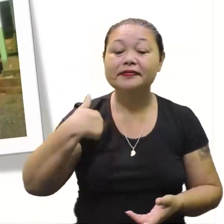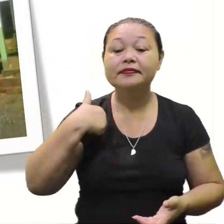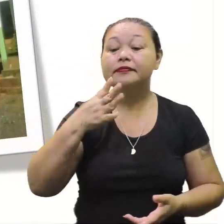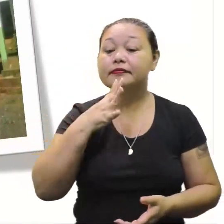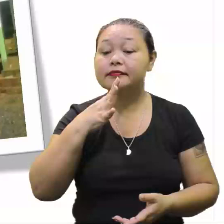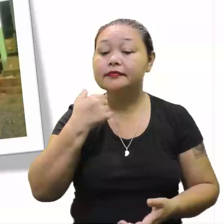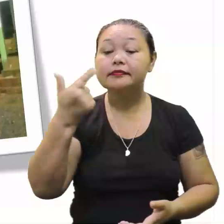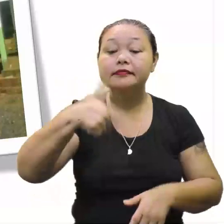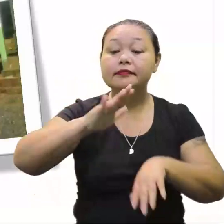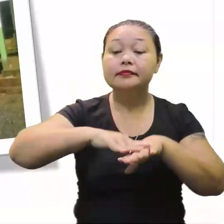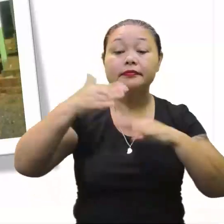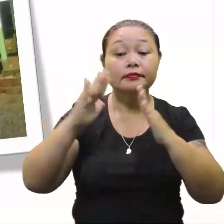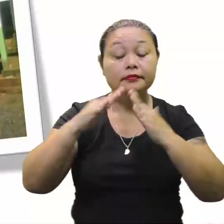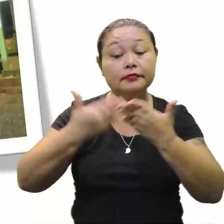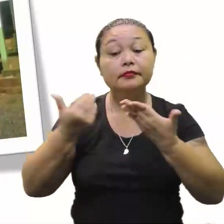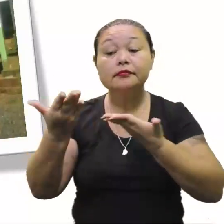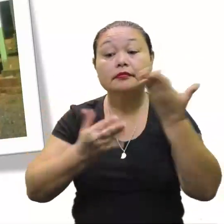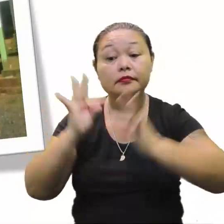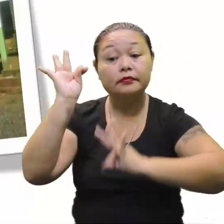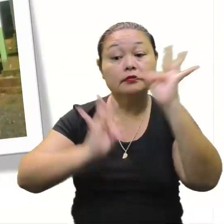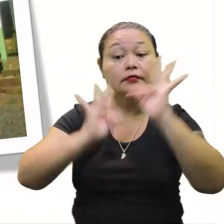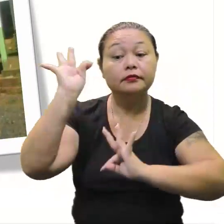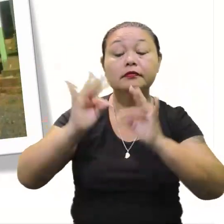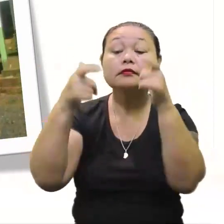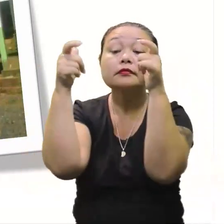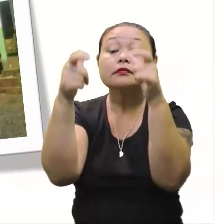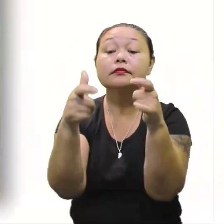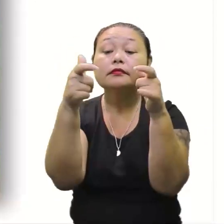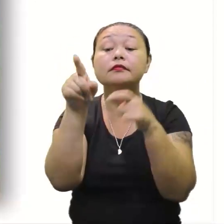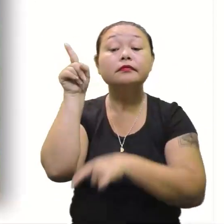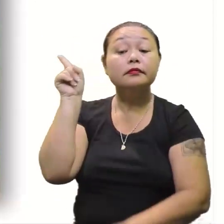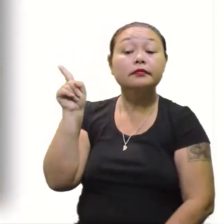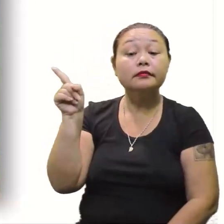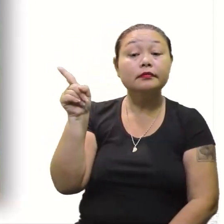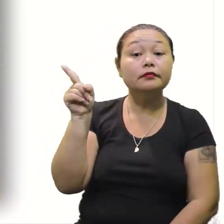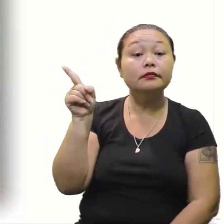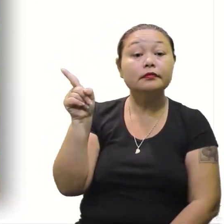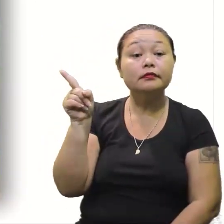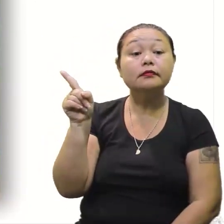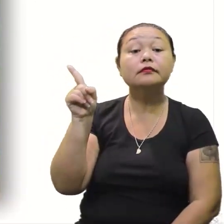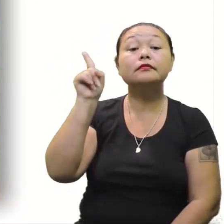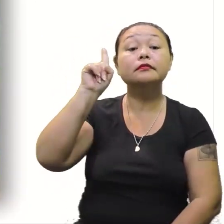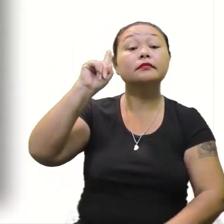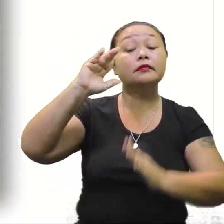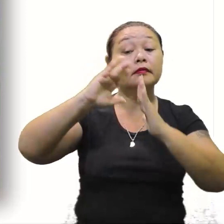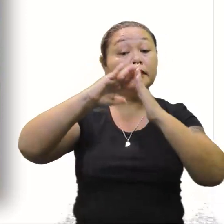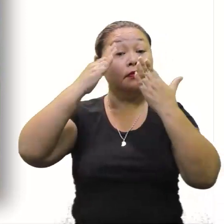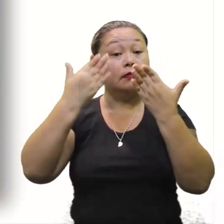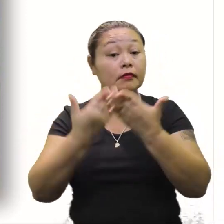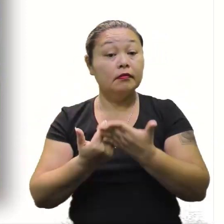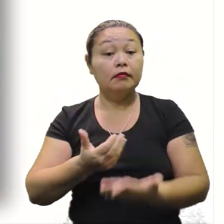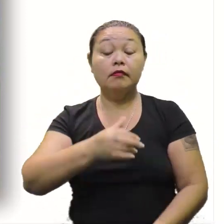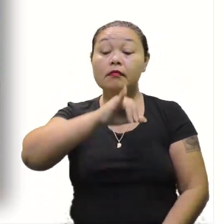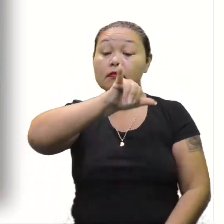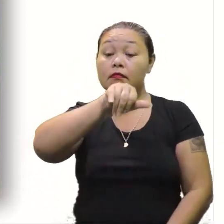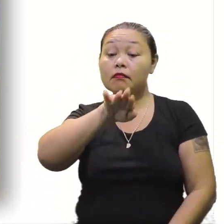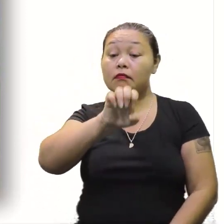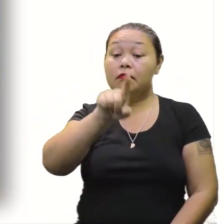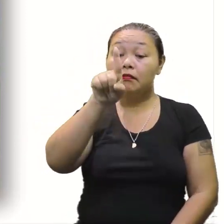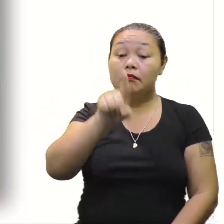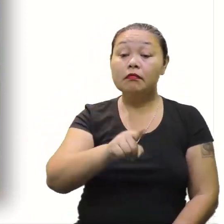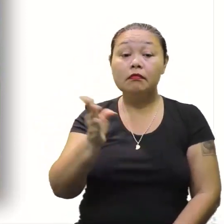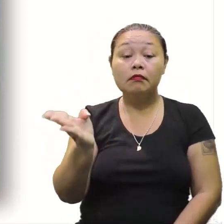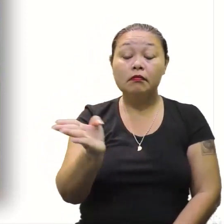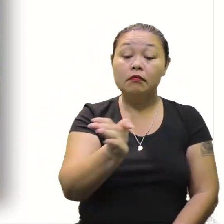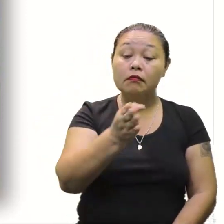conhecer mais uma escola da mediação tecnológica. Onde fica essa escola? Vamos ver? Escola José Basílio da